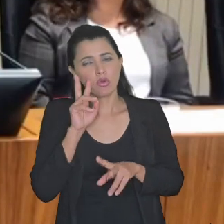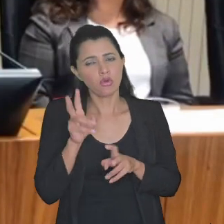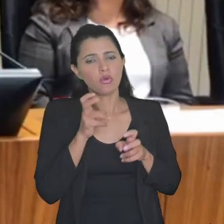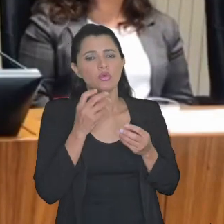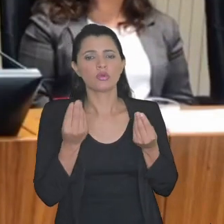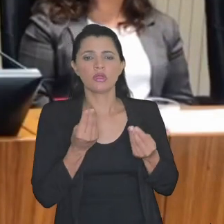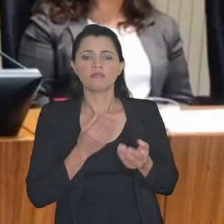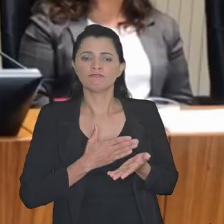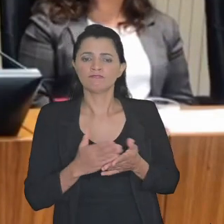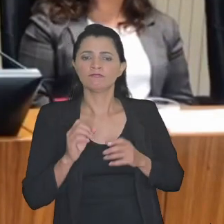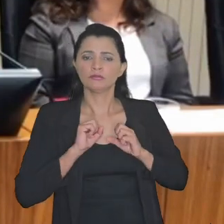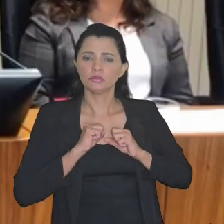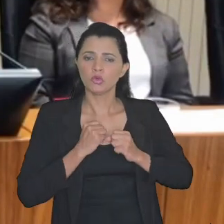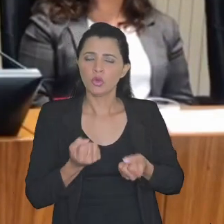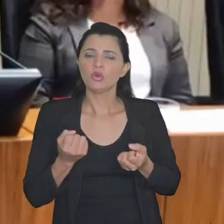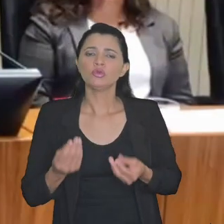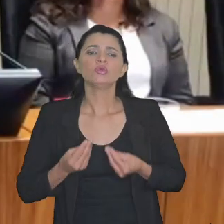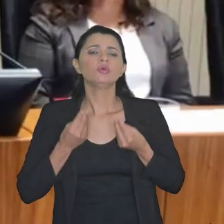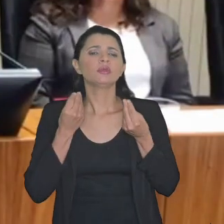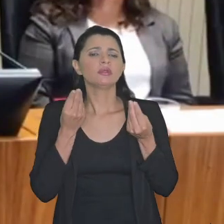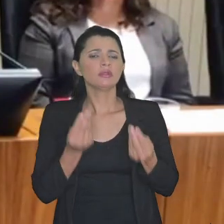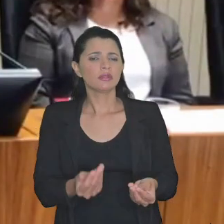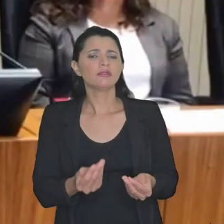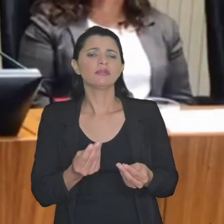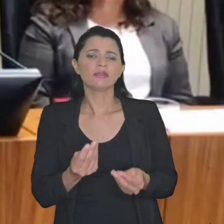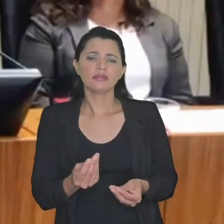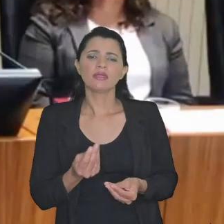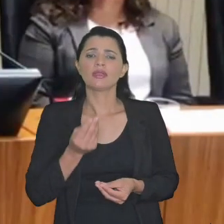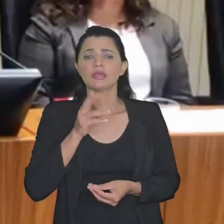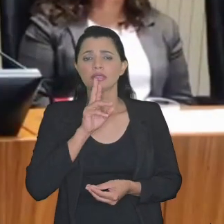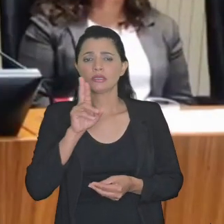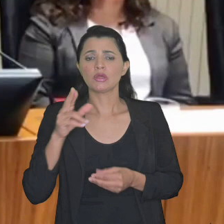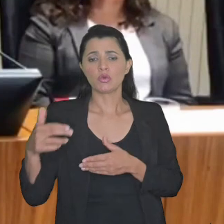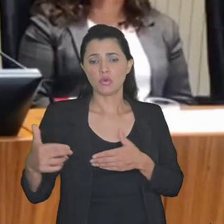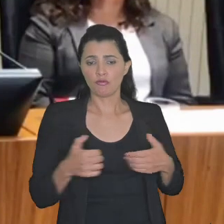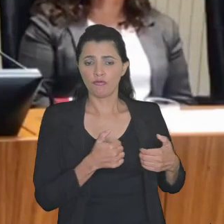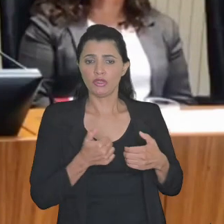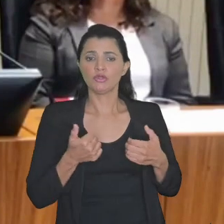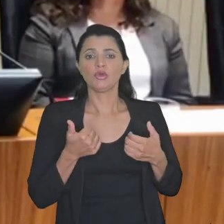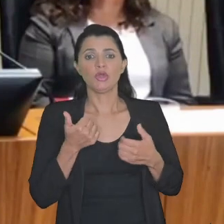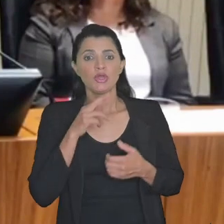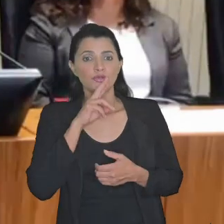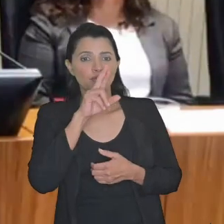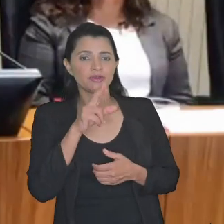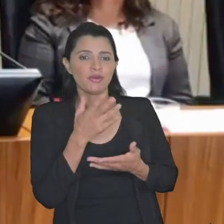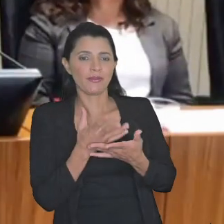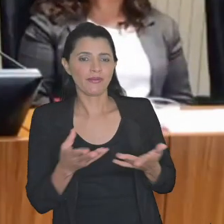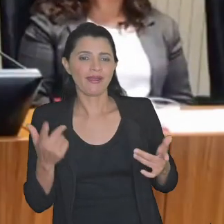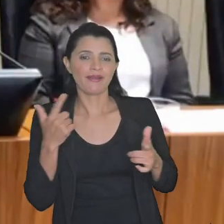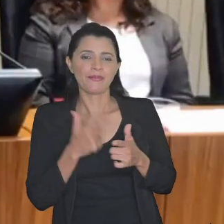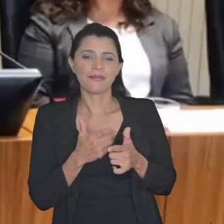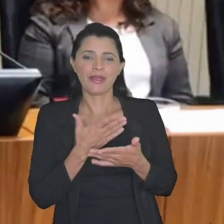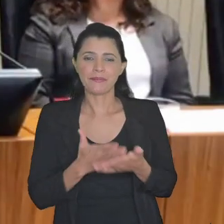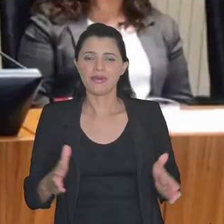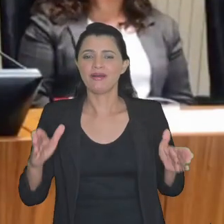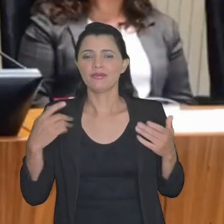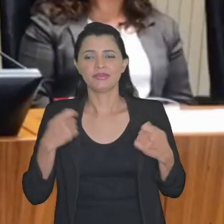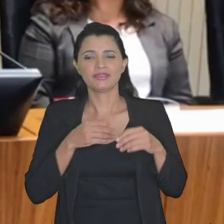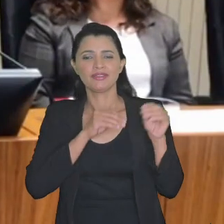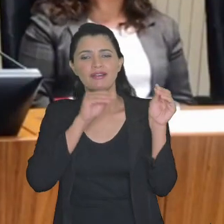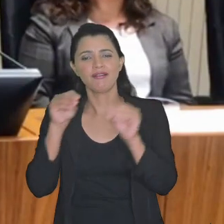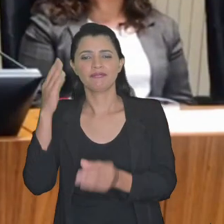bons olhos iniciativas que levem a solução dos conflitos sem que precise passar